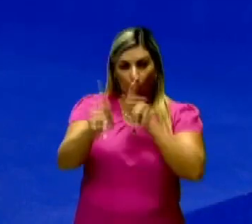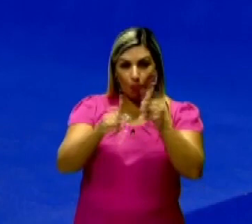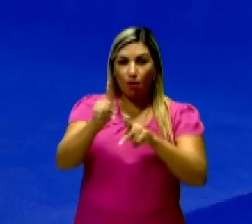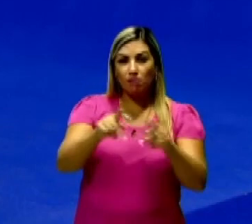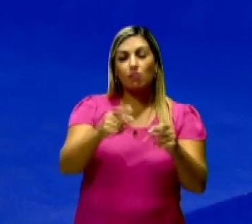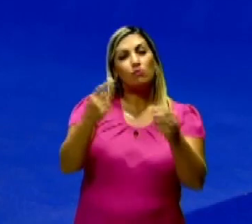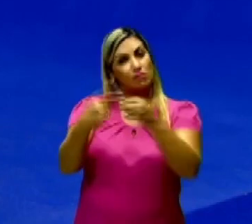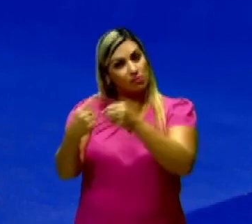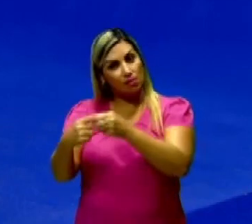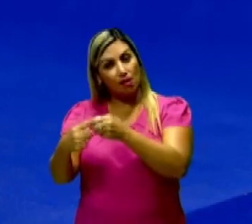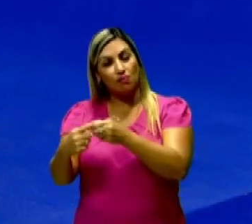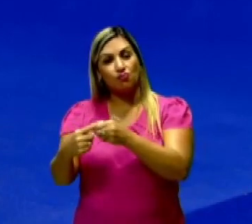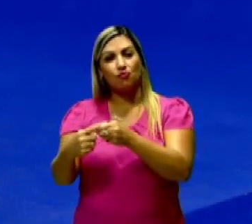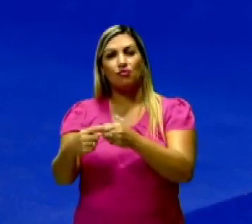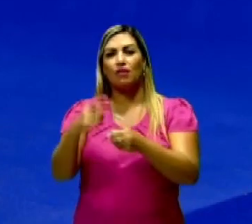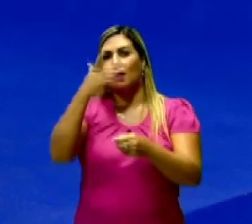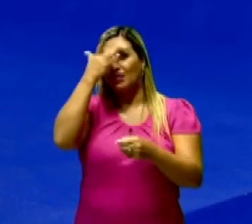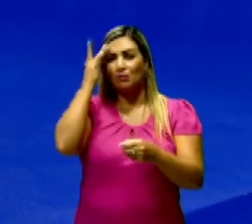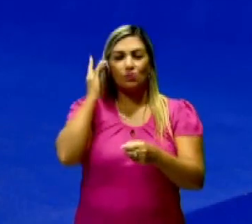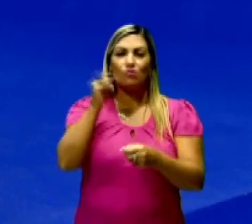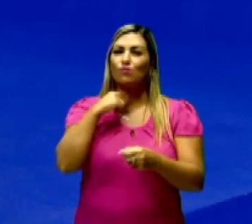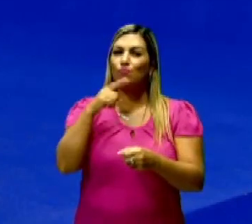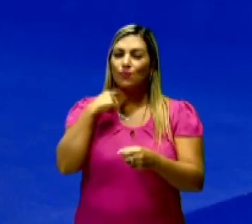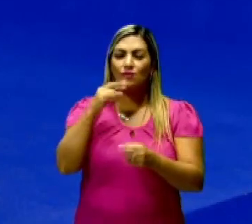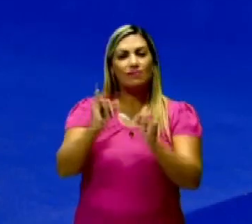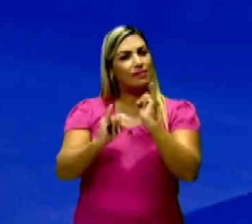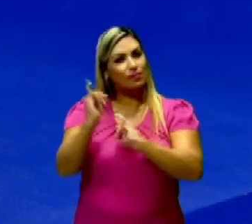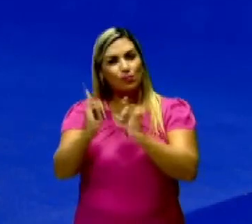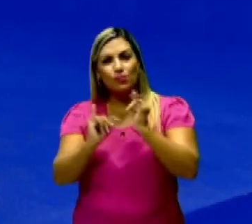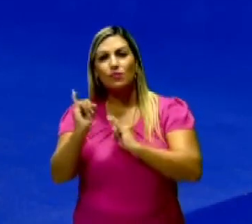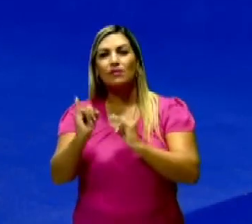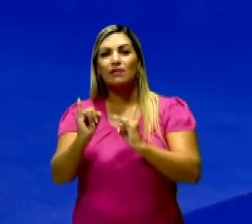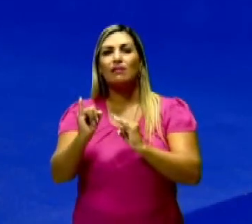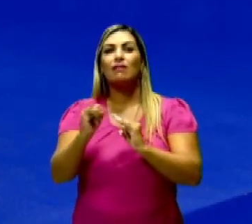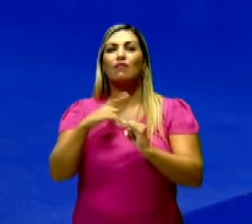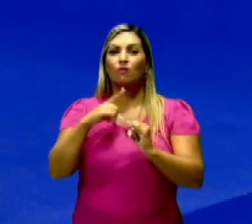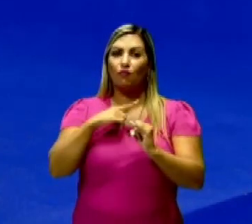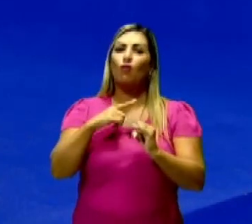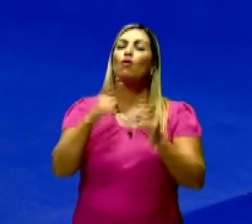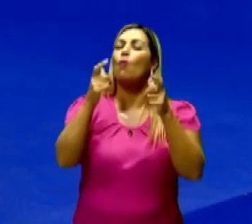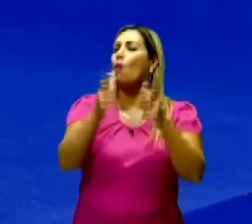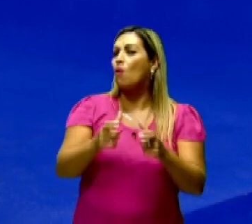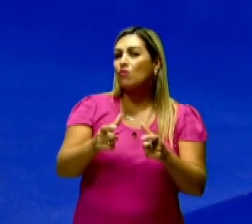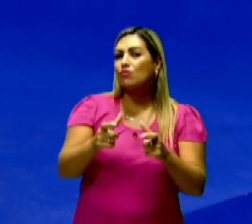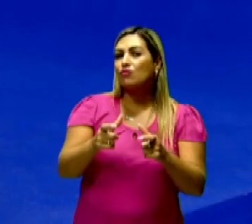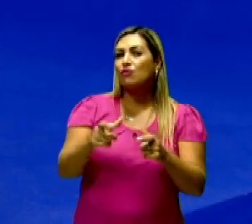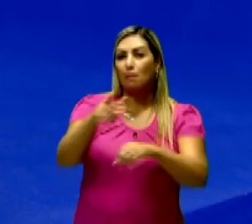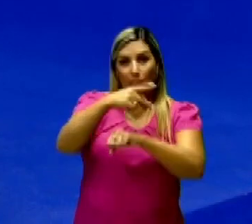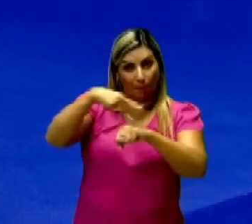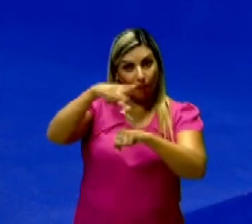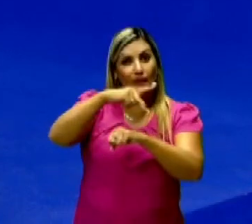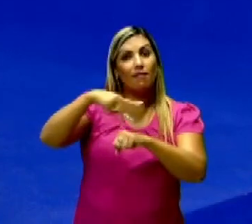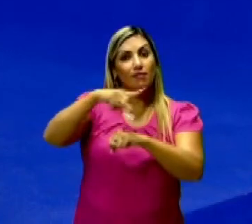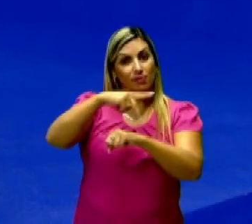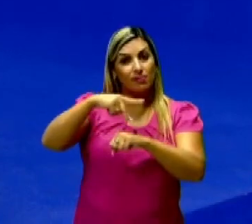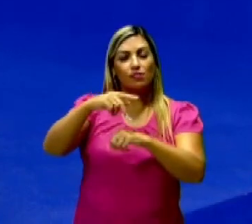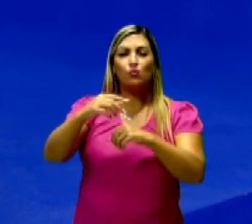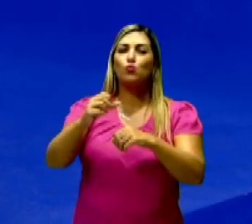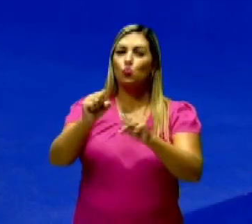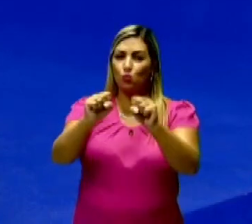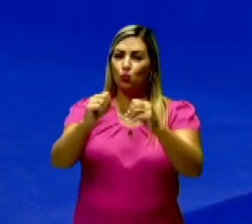cidade. Aqueles que não foram absorvidos ali pela indústria, foram absorvidos por onde? Por países ditos aí